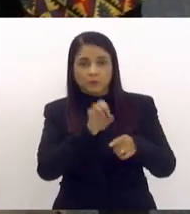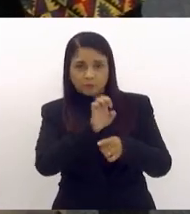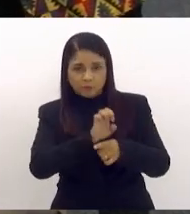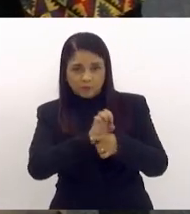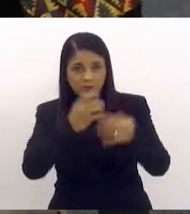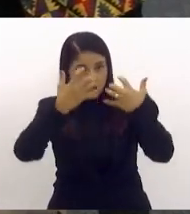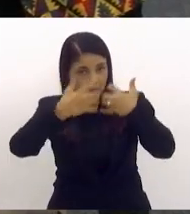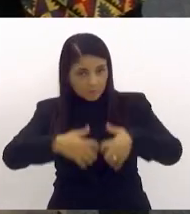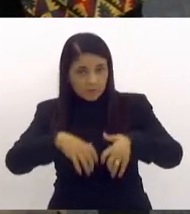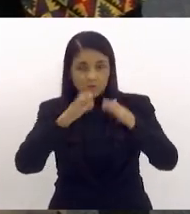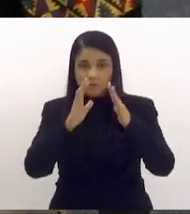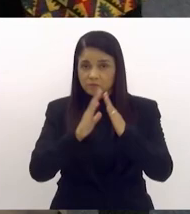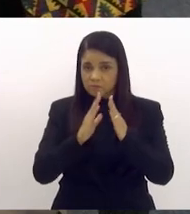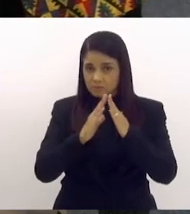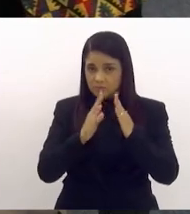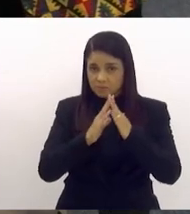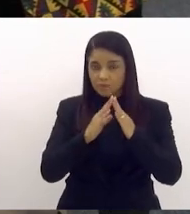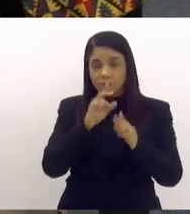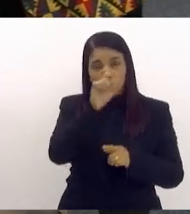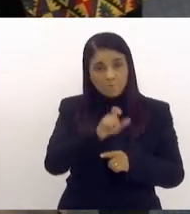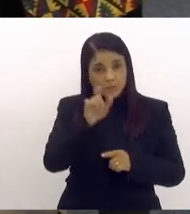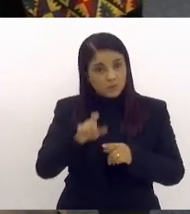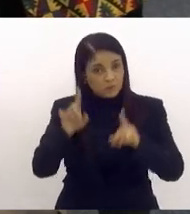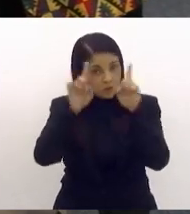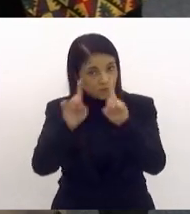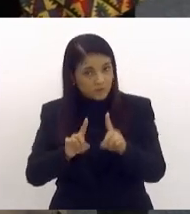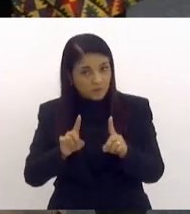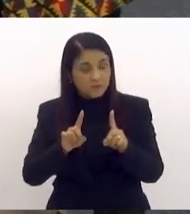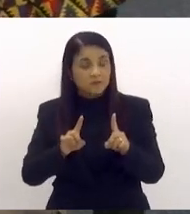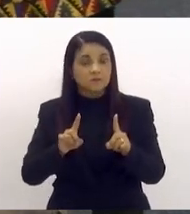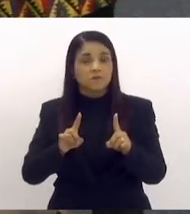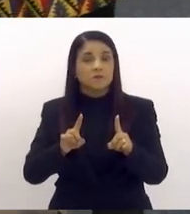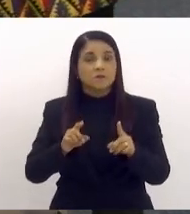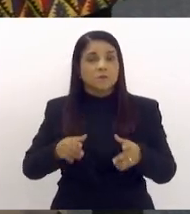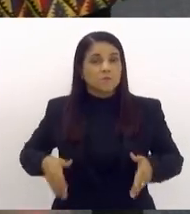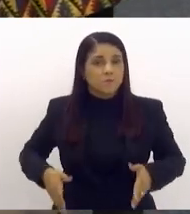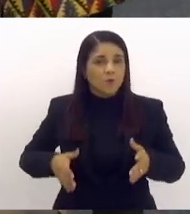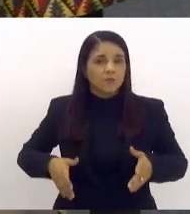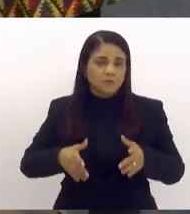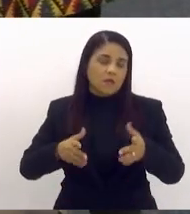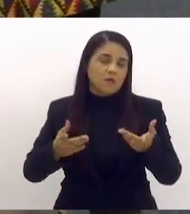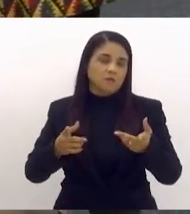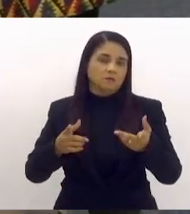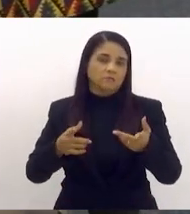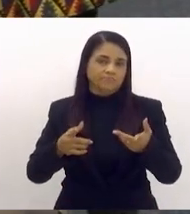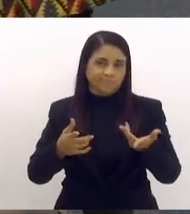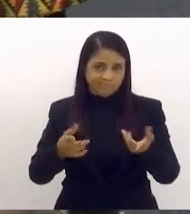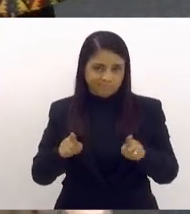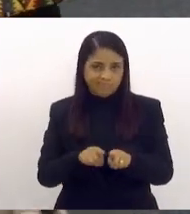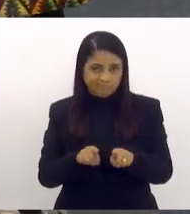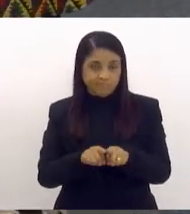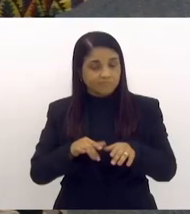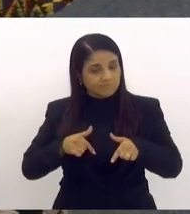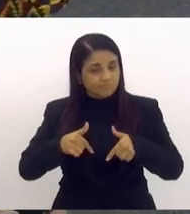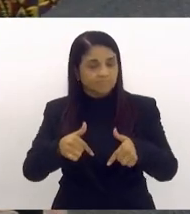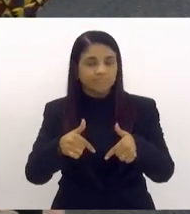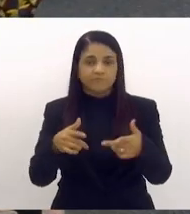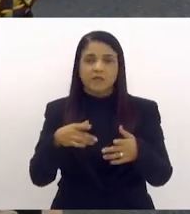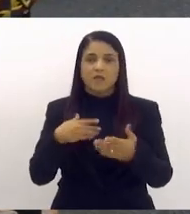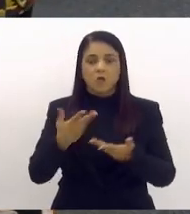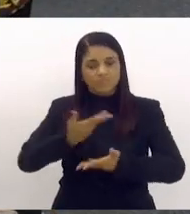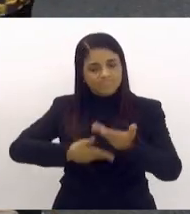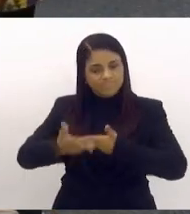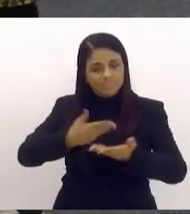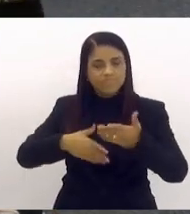adaptação de moradias com pessoas com deficiência ou mobilidade reduzida é uma grande iniciativa. e por estar envolvida nessa